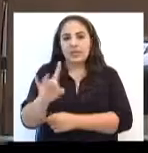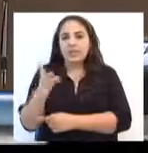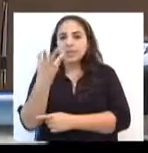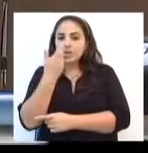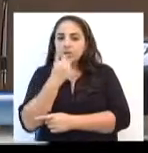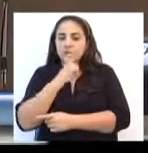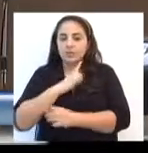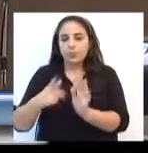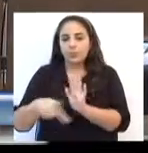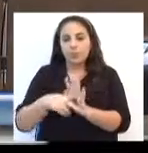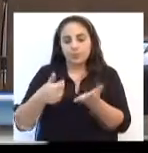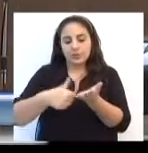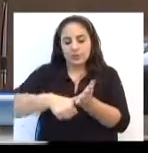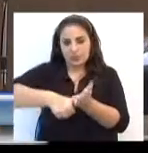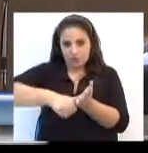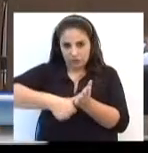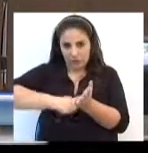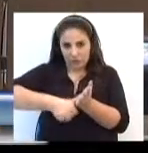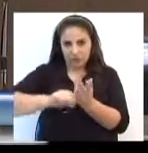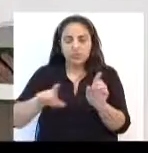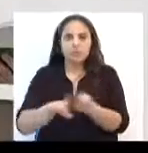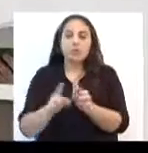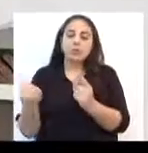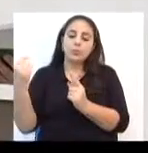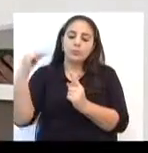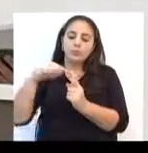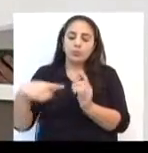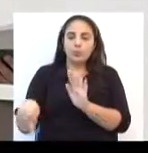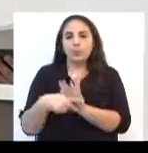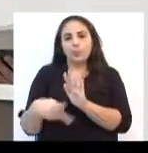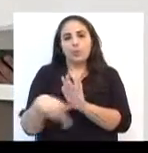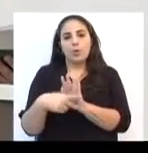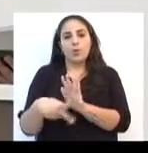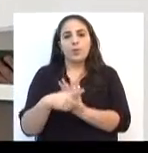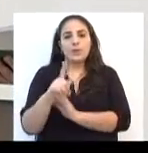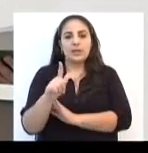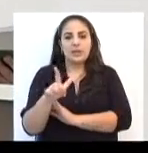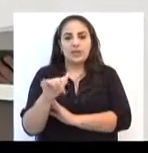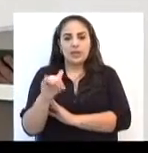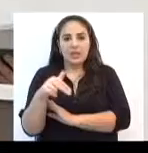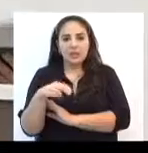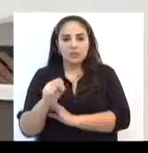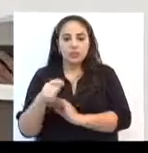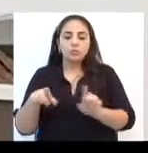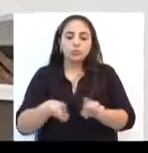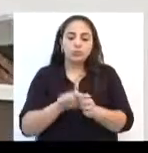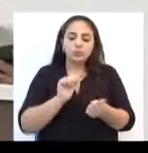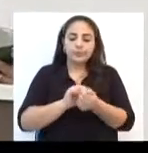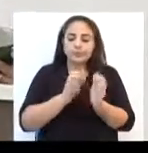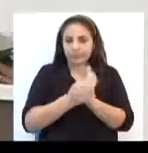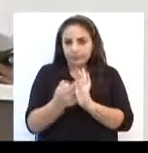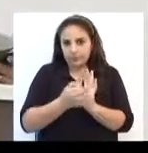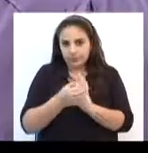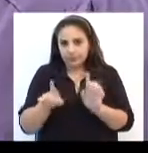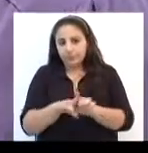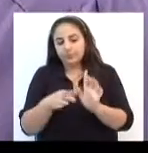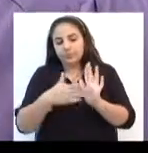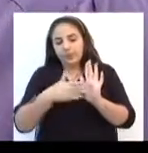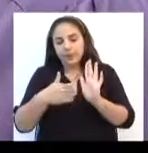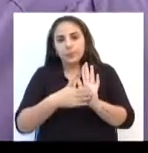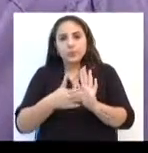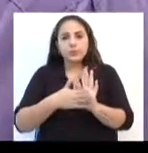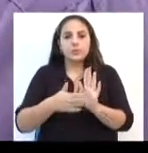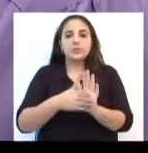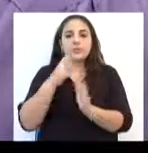criança possuir sua carteira de identidade é o objetivo do vereador Gleison Consalter com sua indicação. A